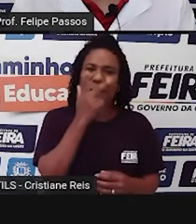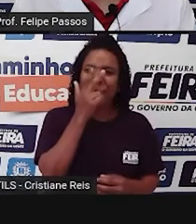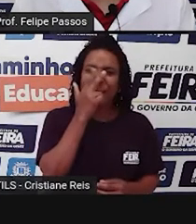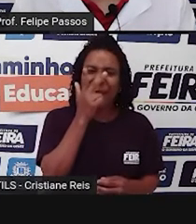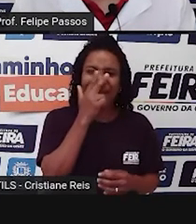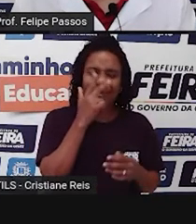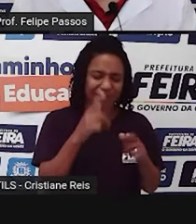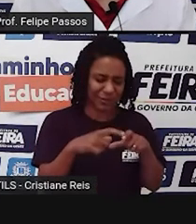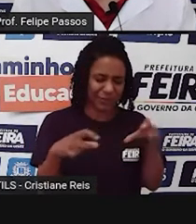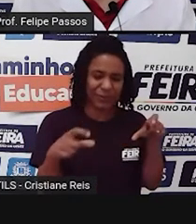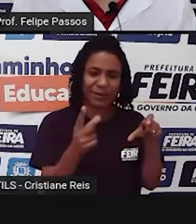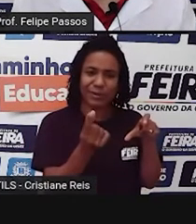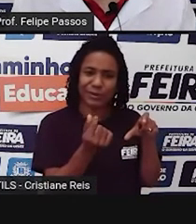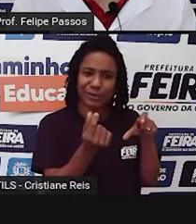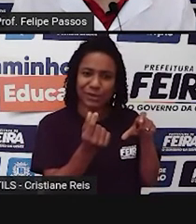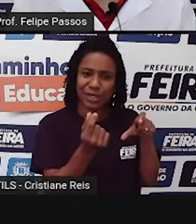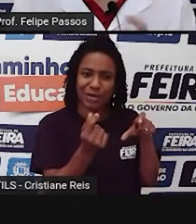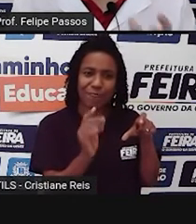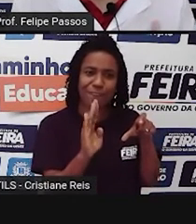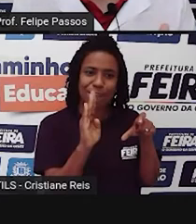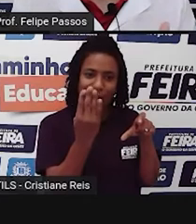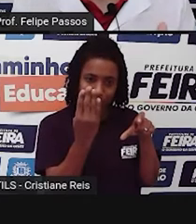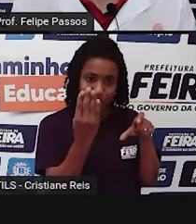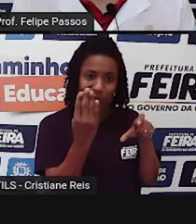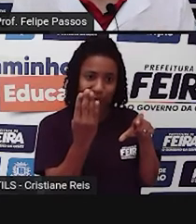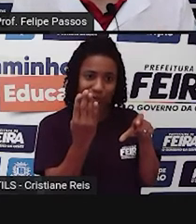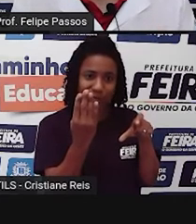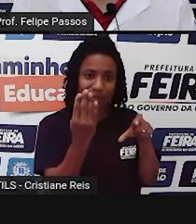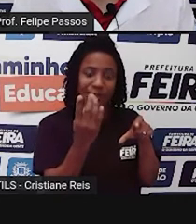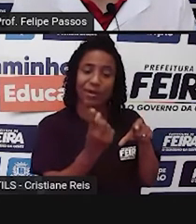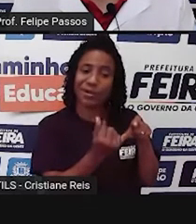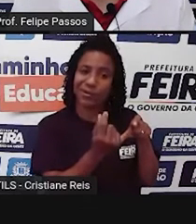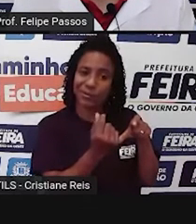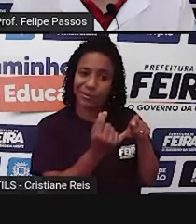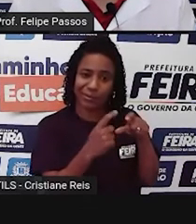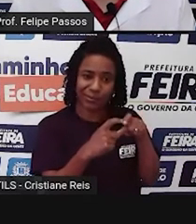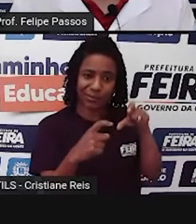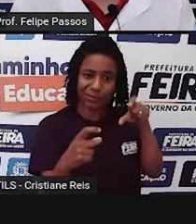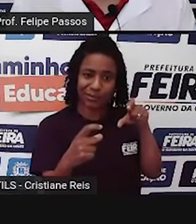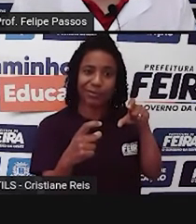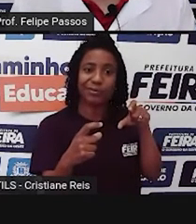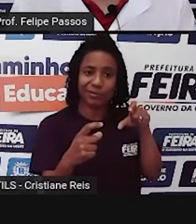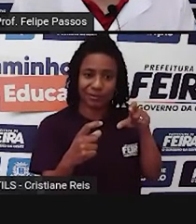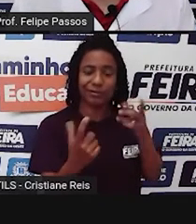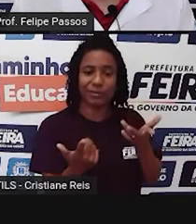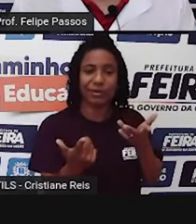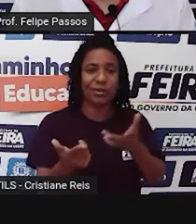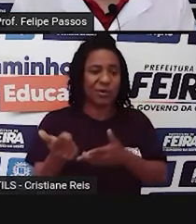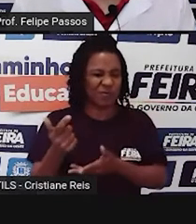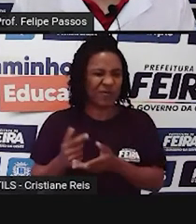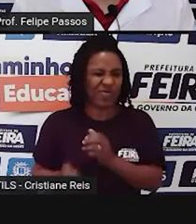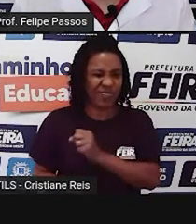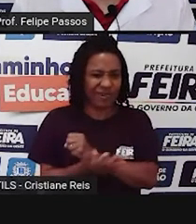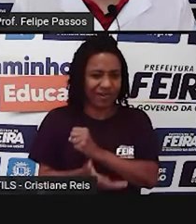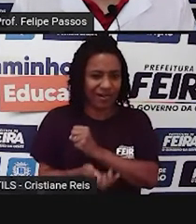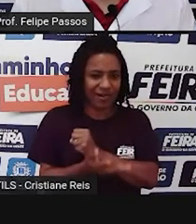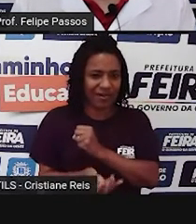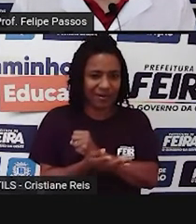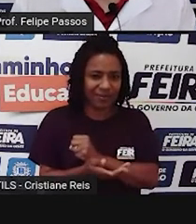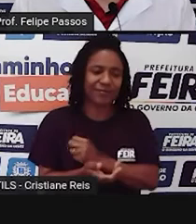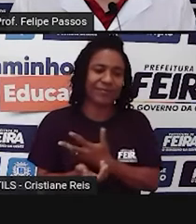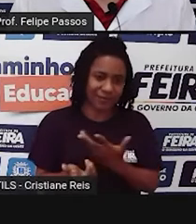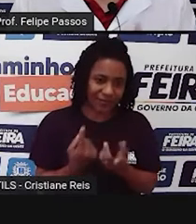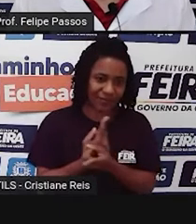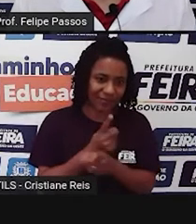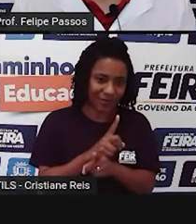falsas de dinheiro. Mas aí, o é que acontece? A reação da polícia, do sistema policial